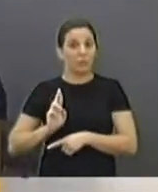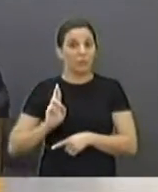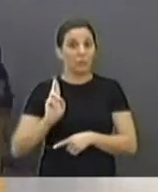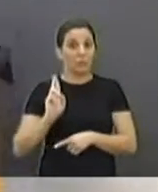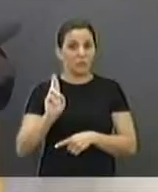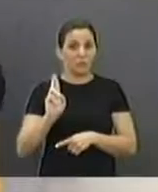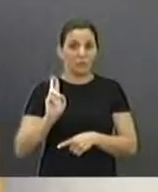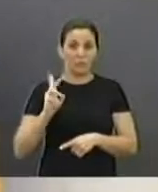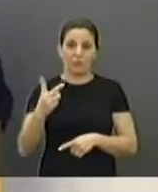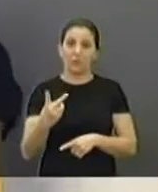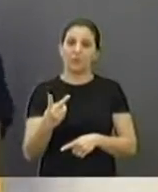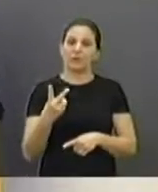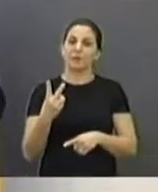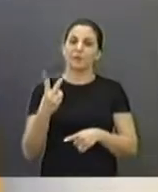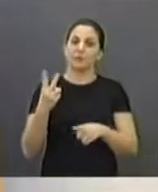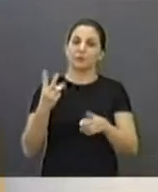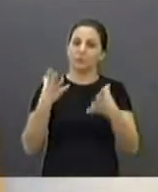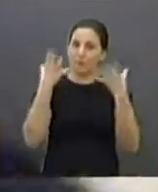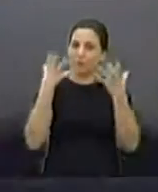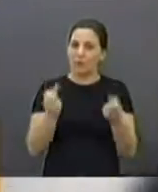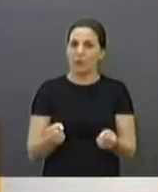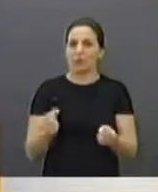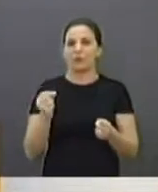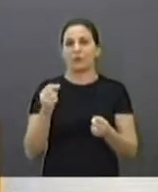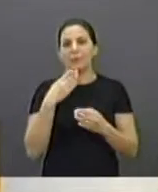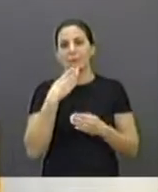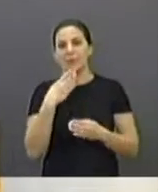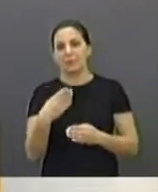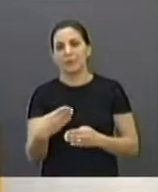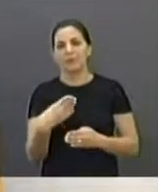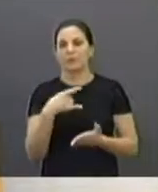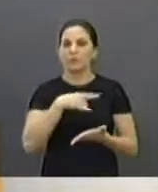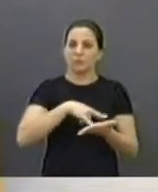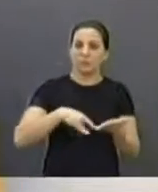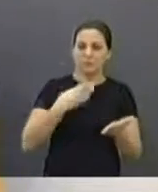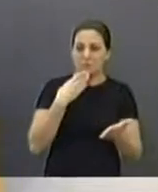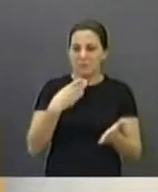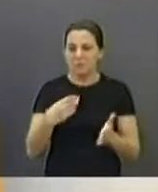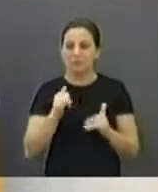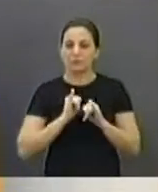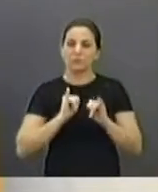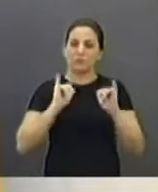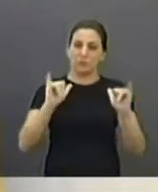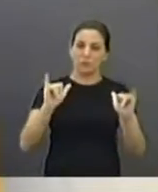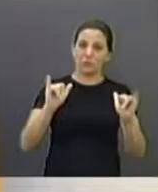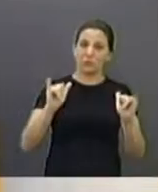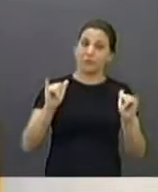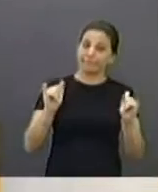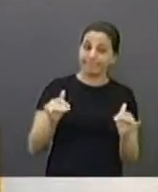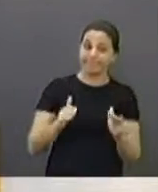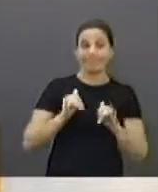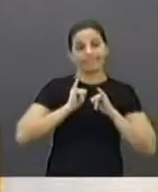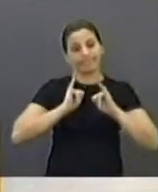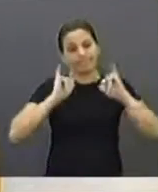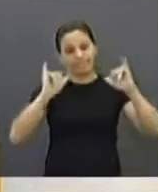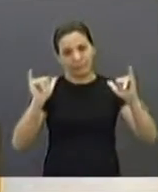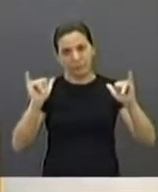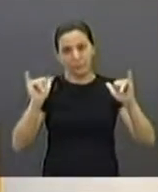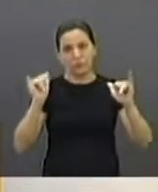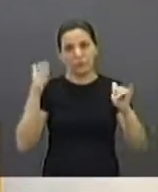mas agora não dá para aceitar, quando a gente pede um requerimento solicitando informações, e essas informações, no meu entender,